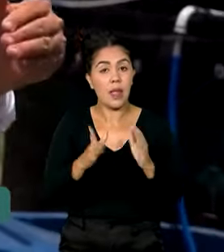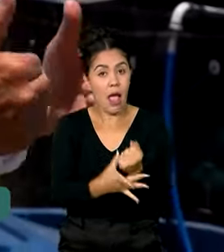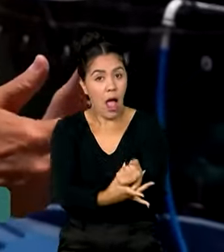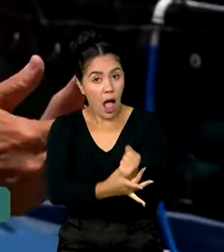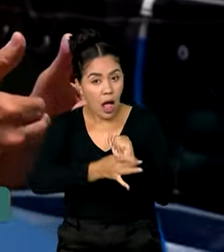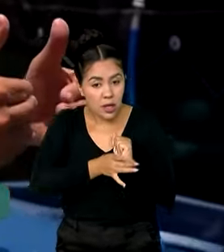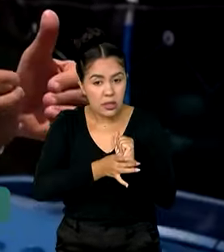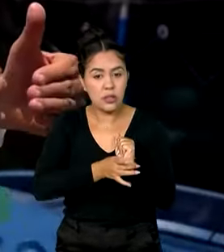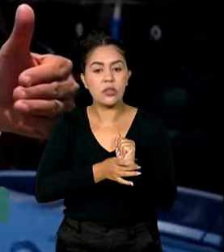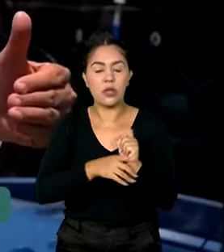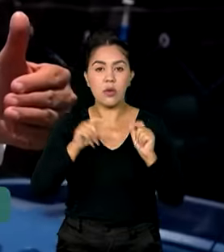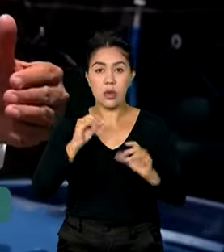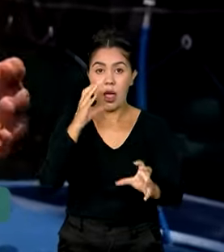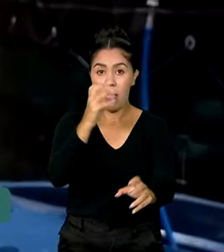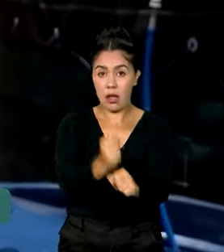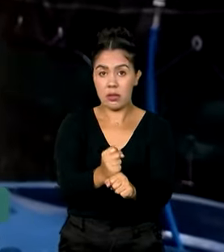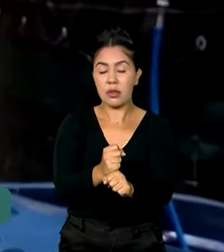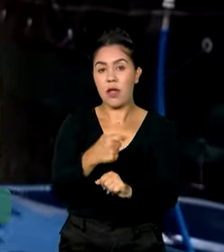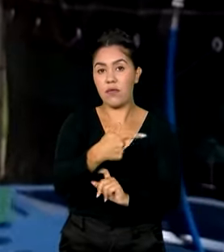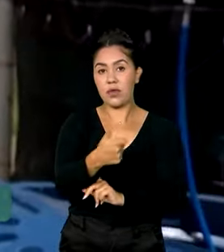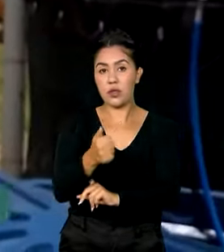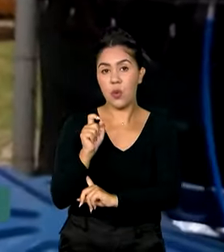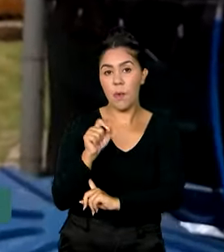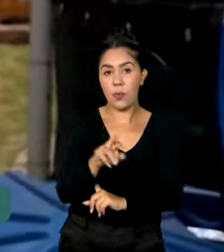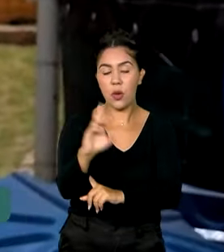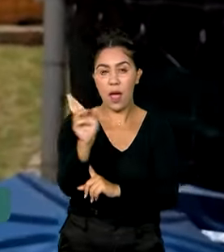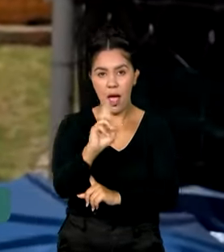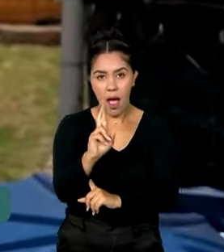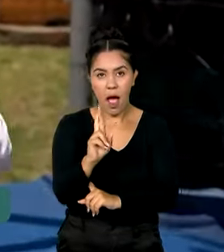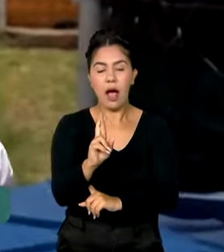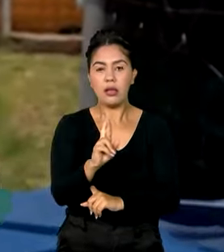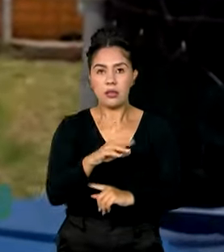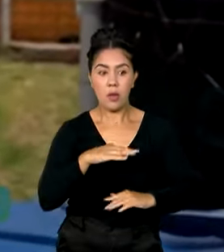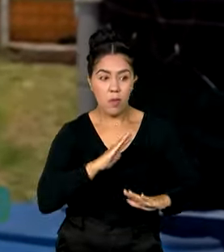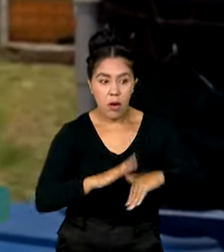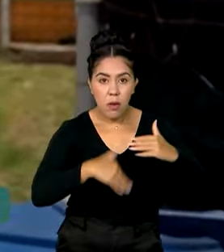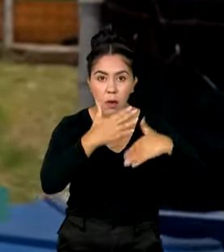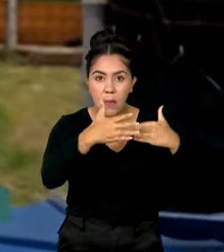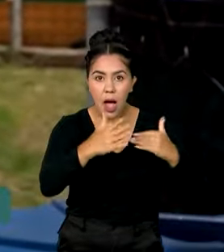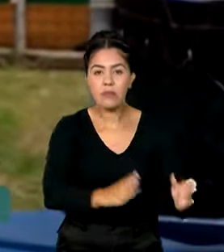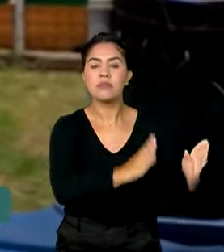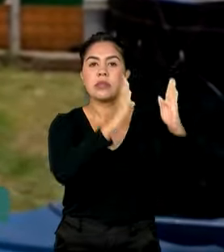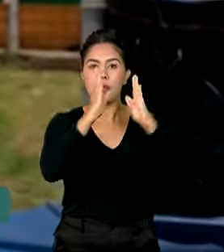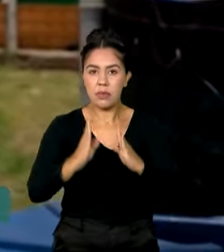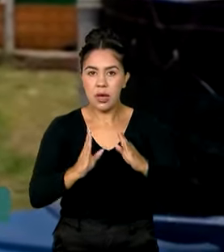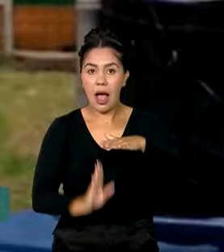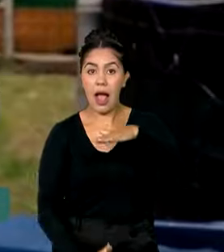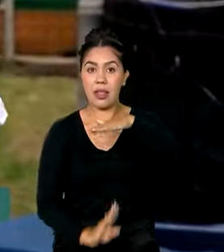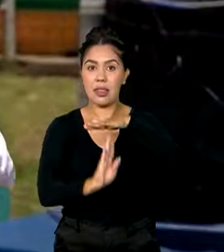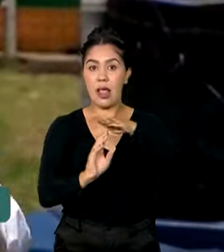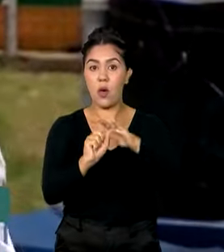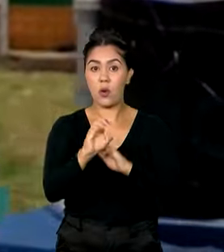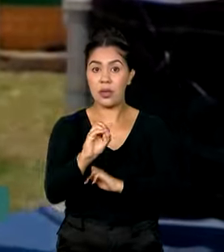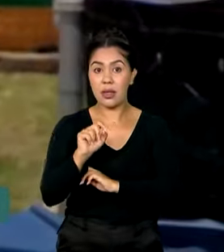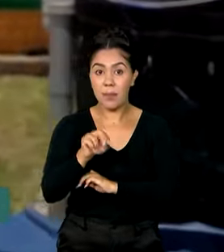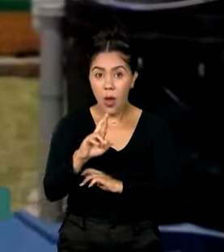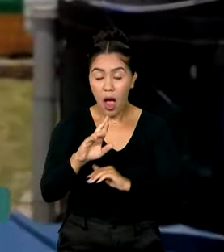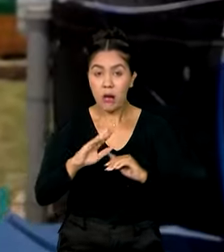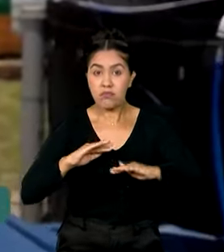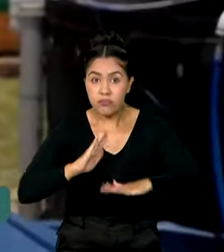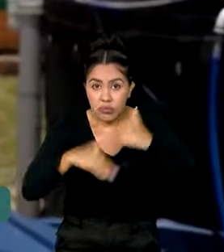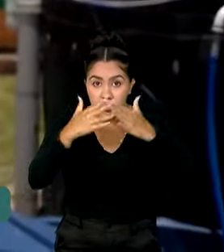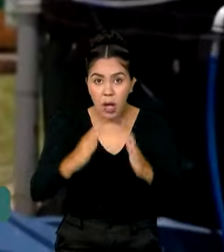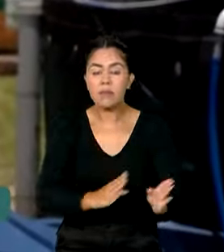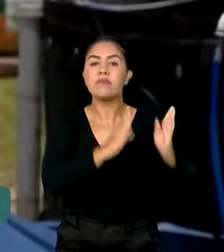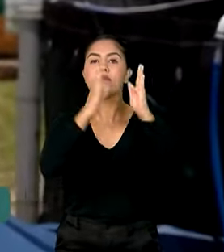concretos de até 21 mil reais. Na etapa seguinte, cresceu, vai até 80 mil reais. Cresceu, vai